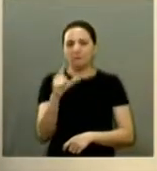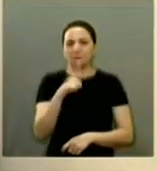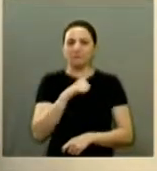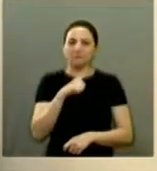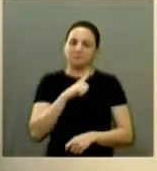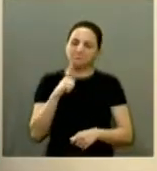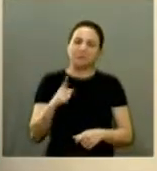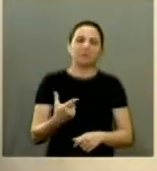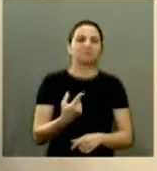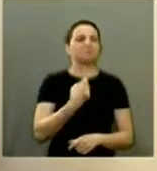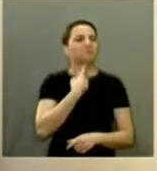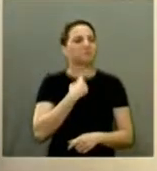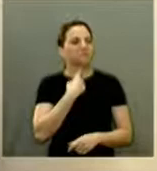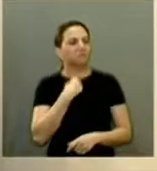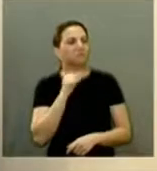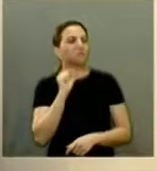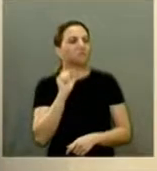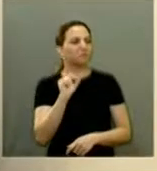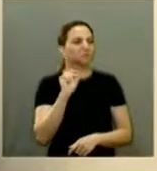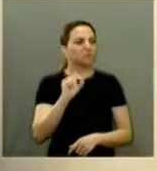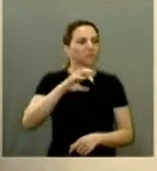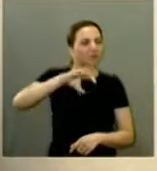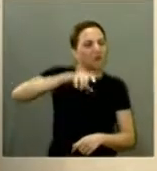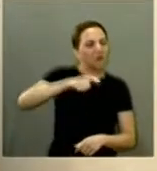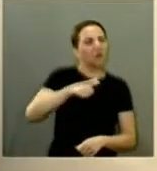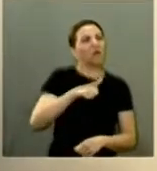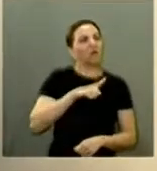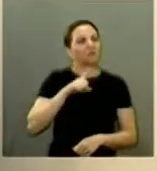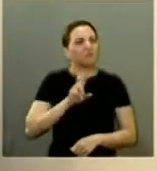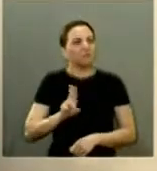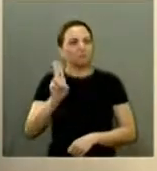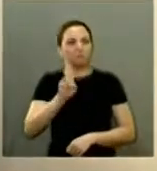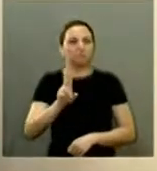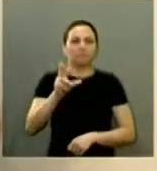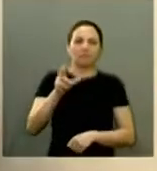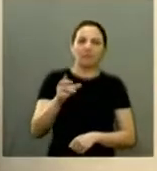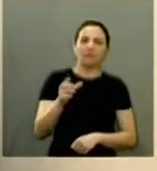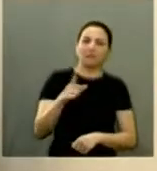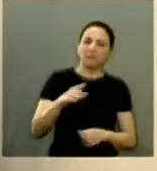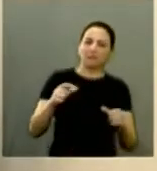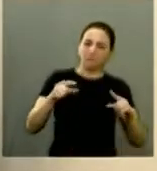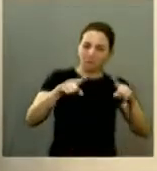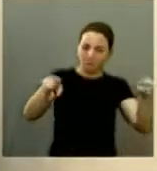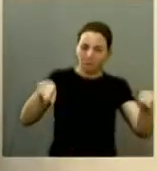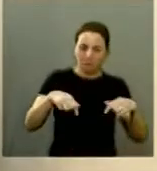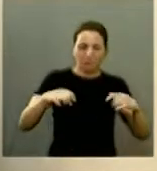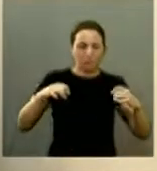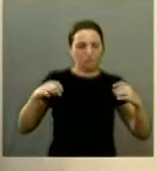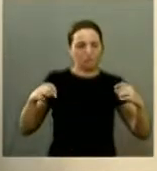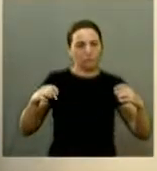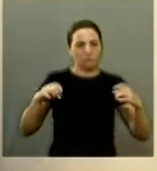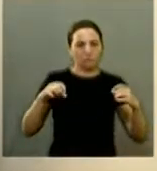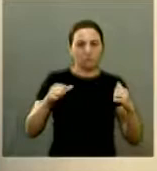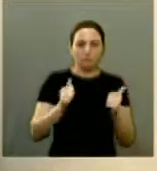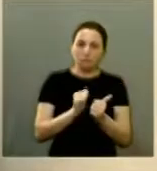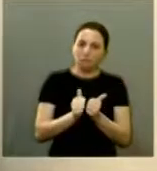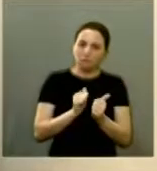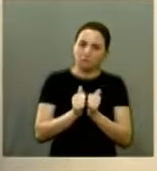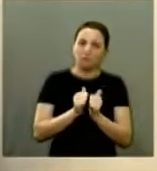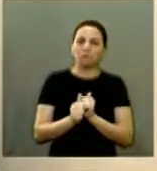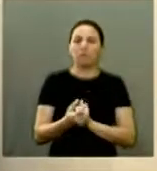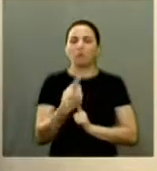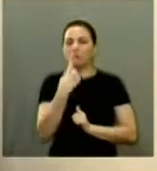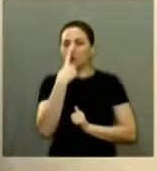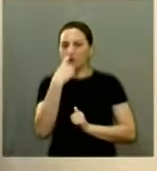é contemplado uma criança pode beber água de uma torneira que está em qualquer ponto em qualquer campo de futebol que é água de excelência e